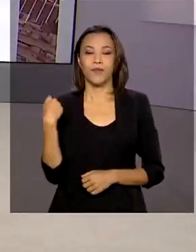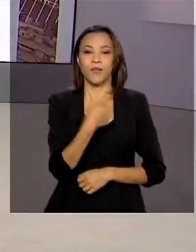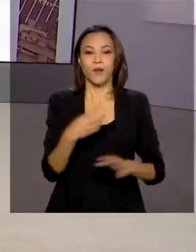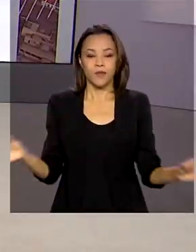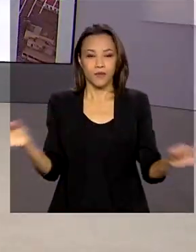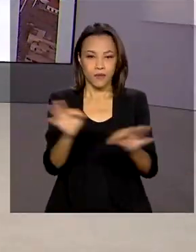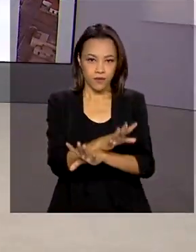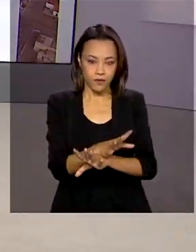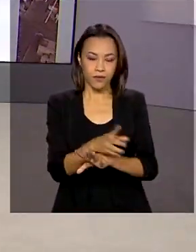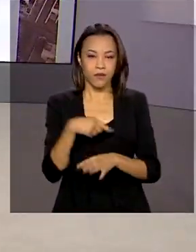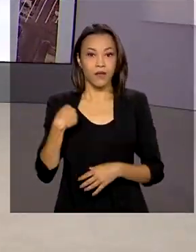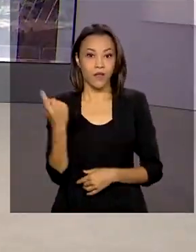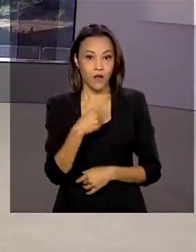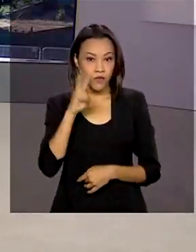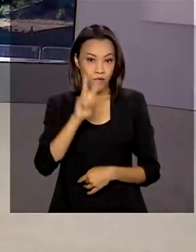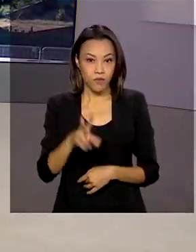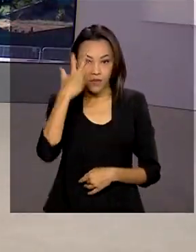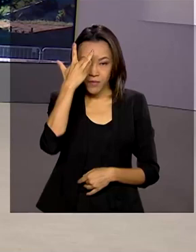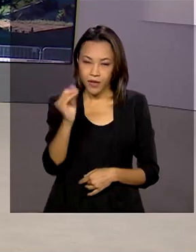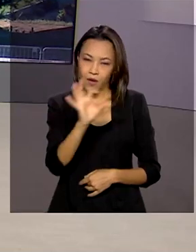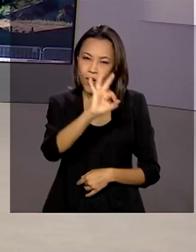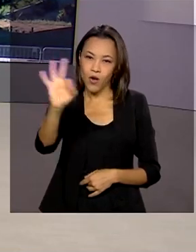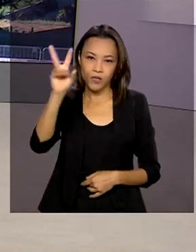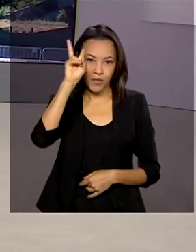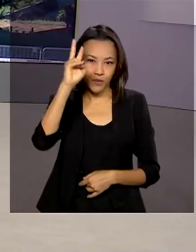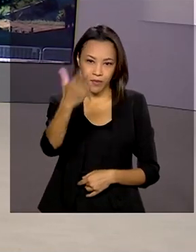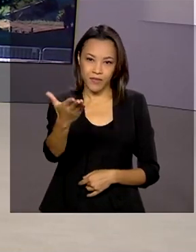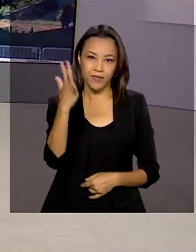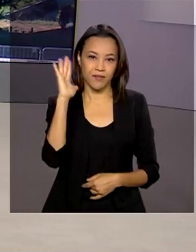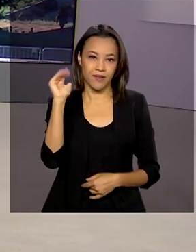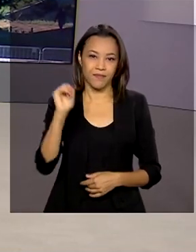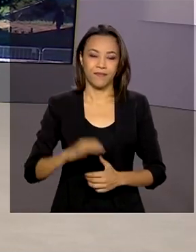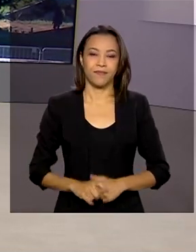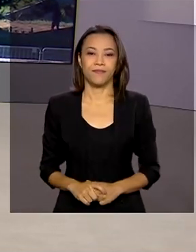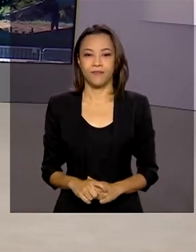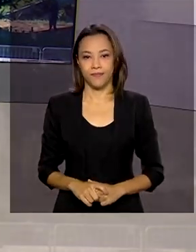fica por aqui. Nos vemos amanhã. Uma ótima segunda-feira para você. Até lá.